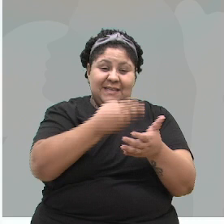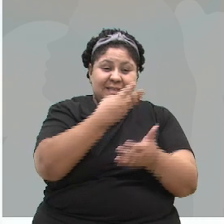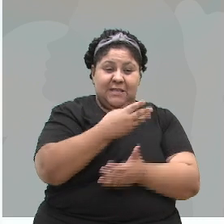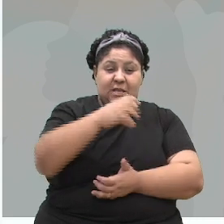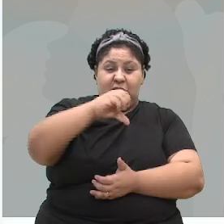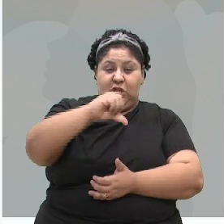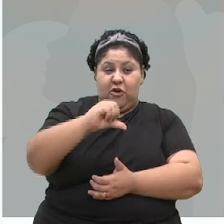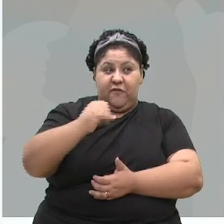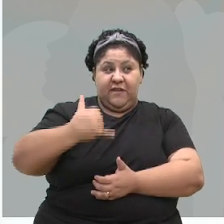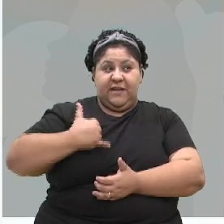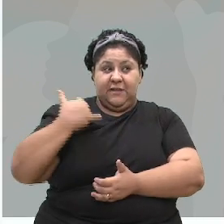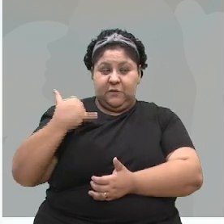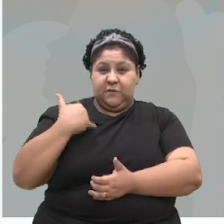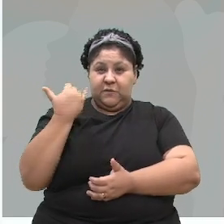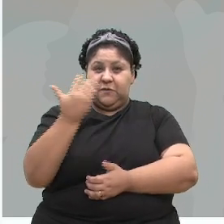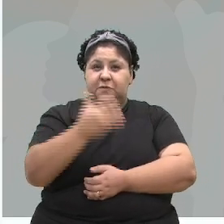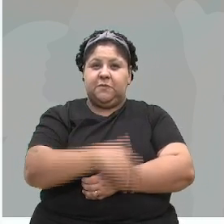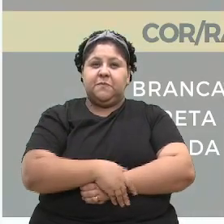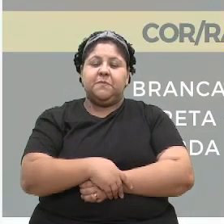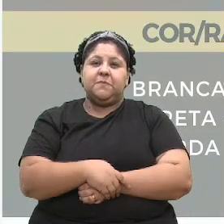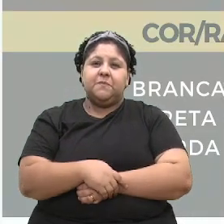39 anos.